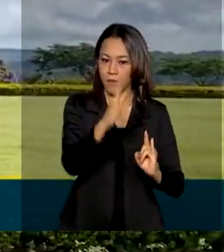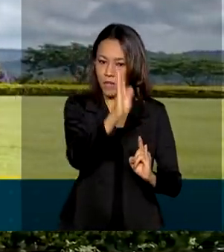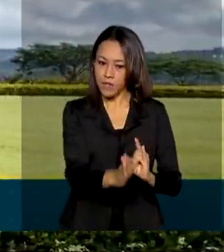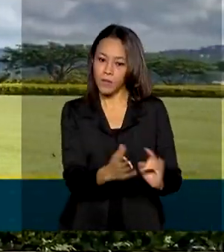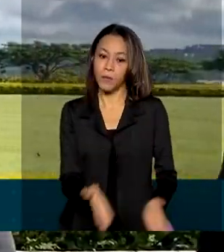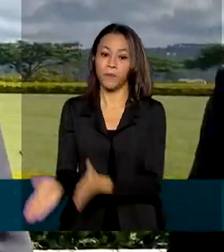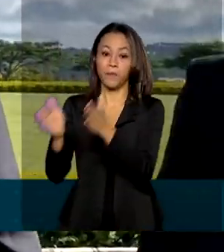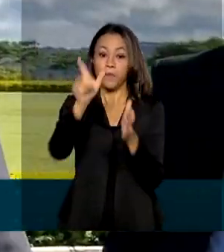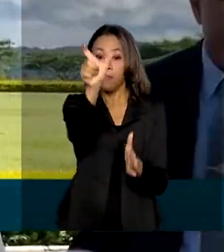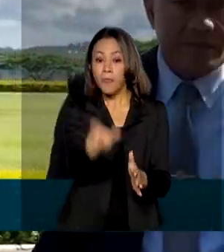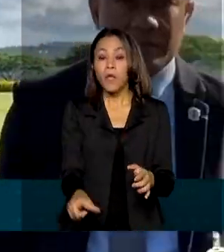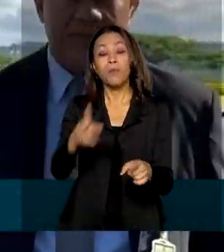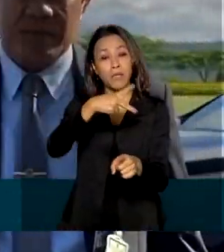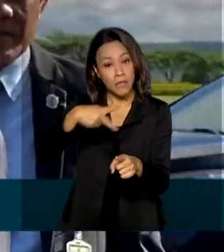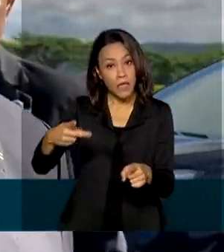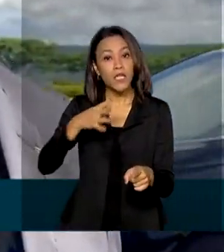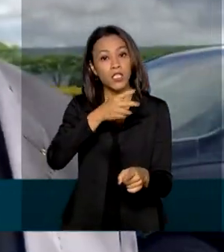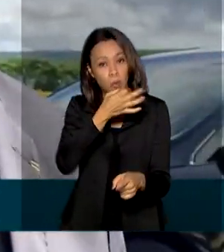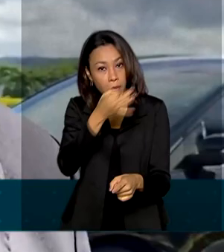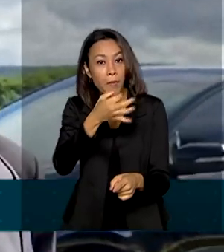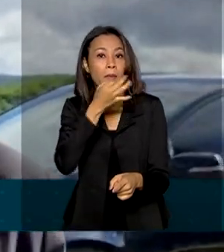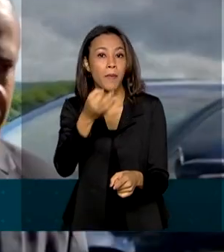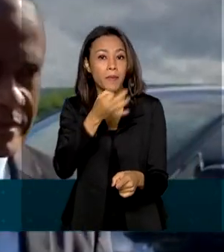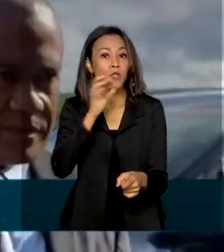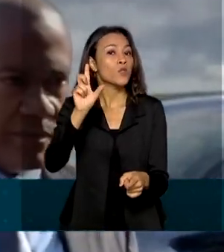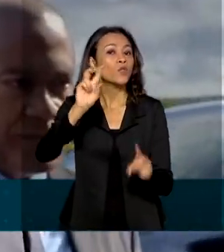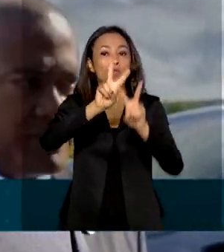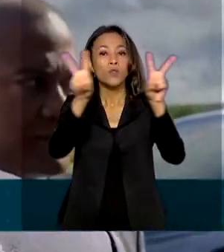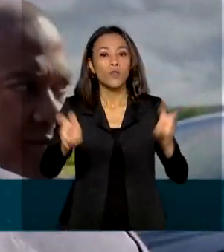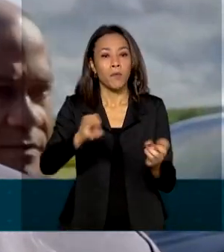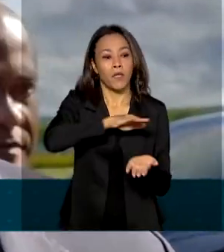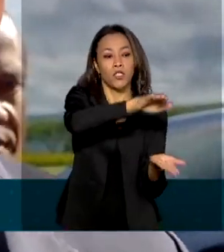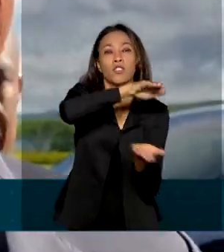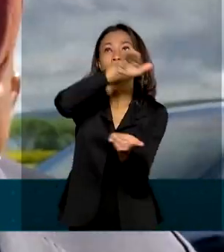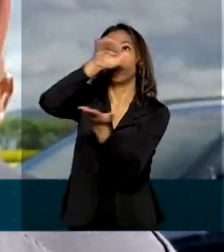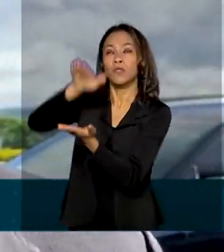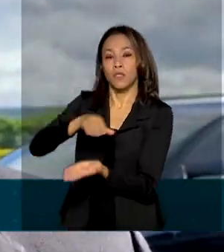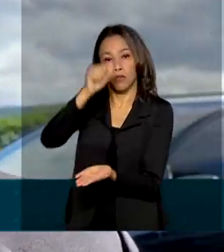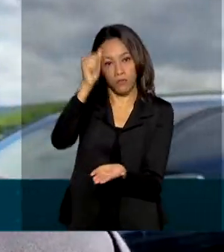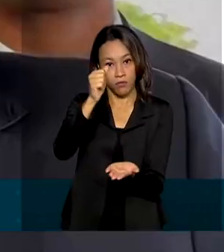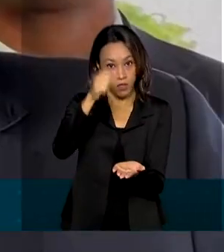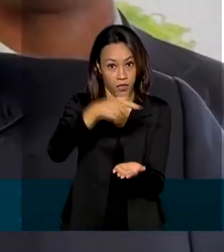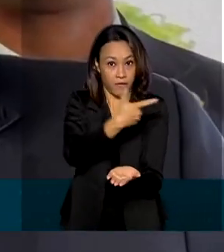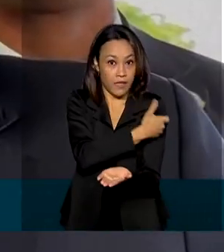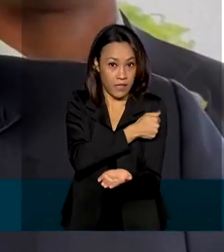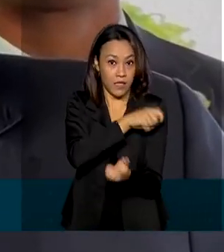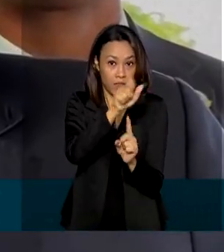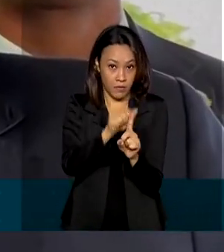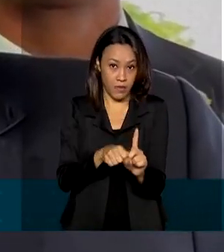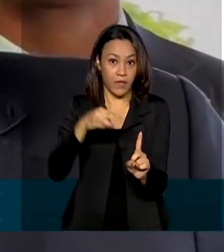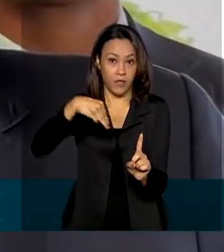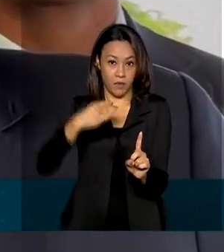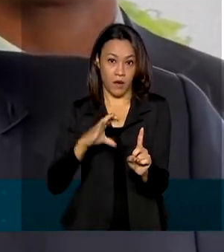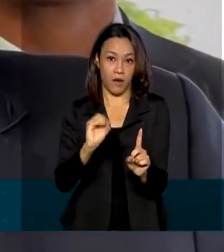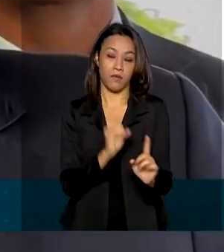presidente Jair Bolsonaro comentou a previsão de vacinas distribuídas ainda neste mês de março. E